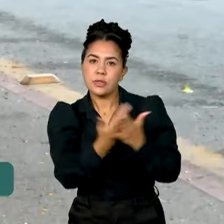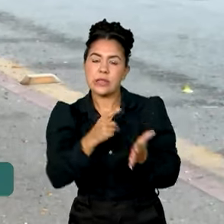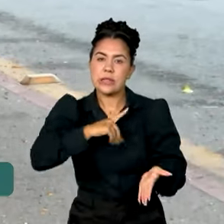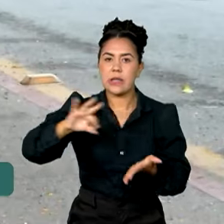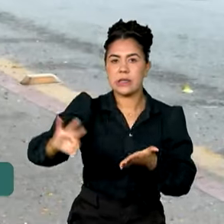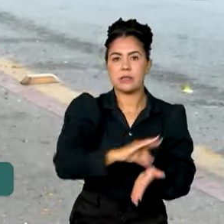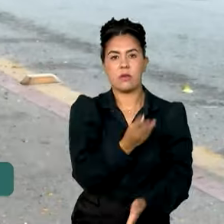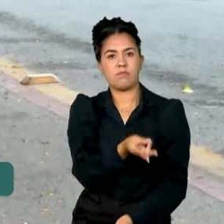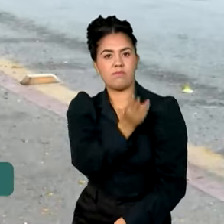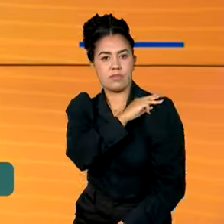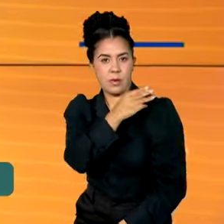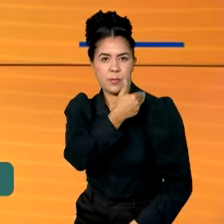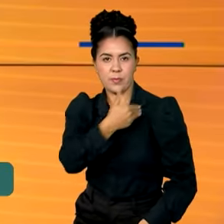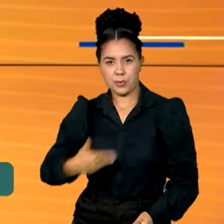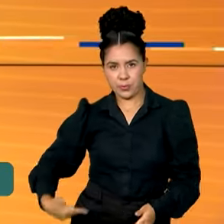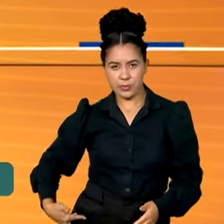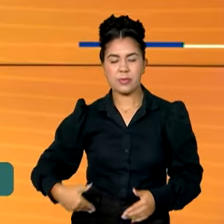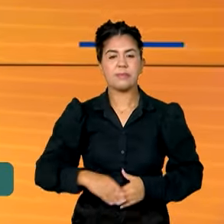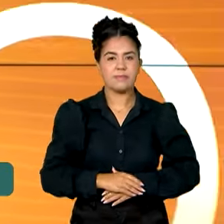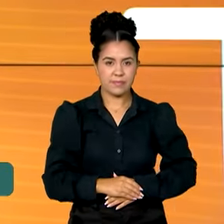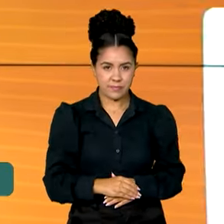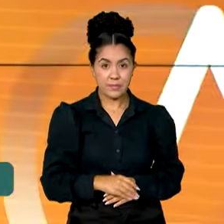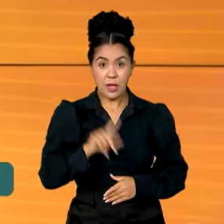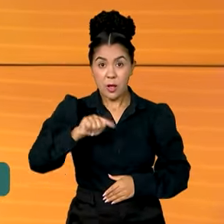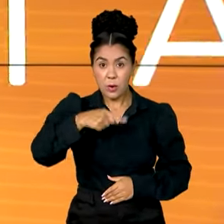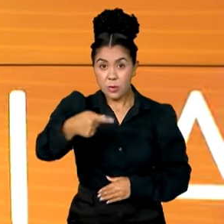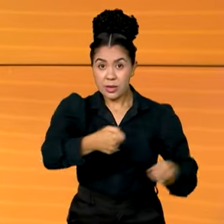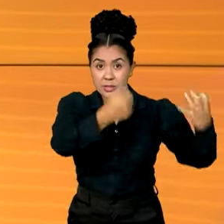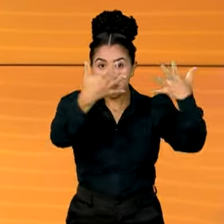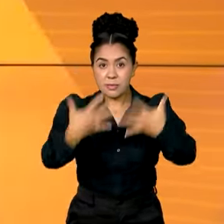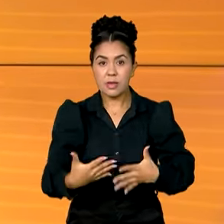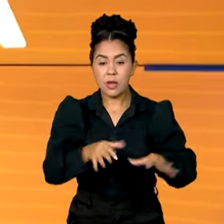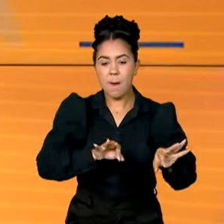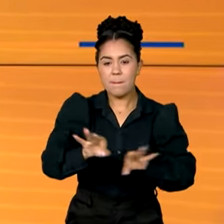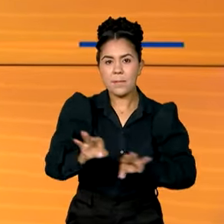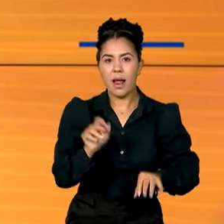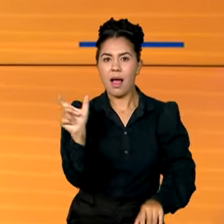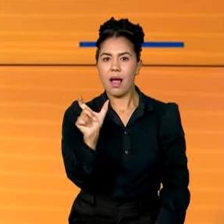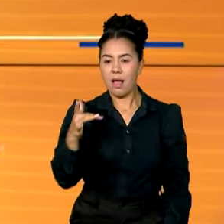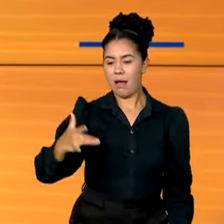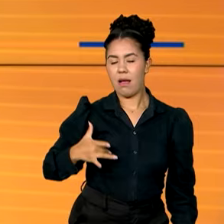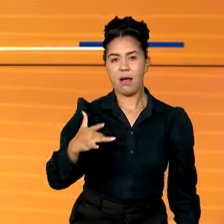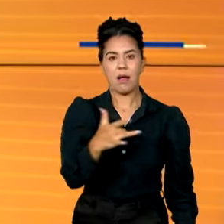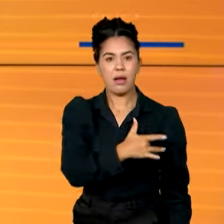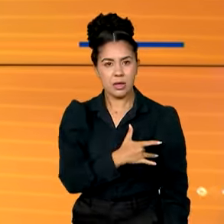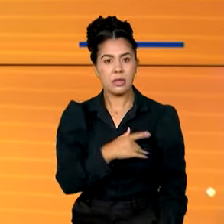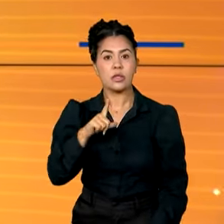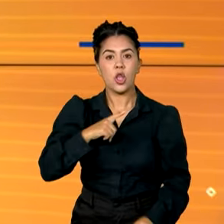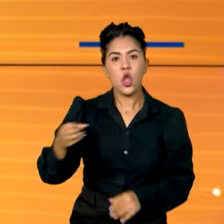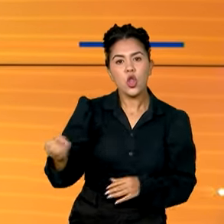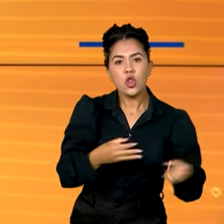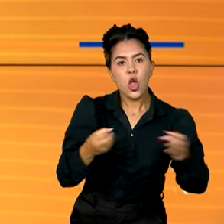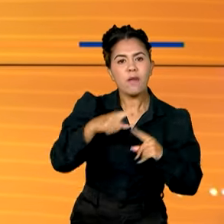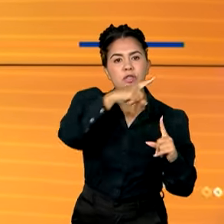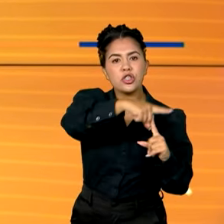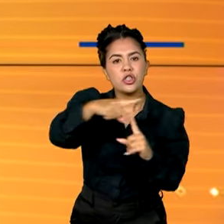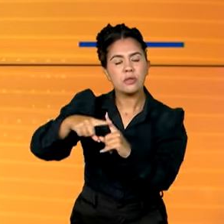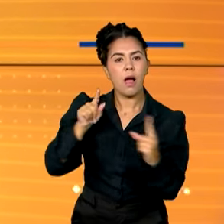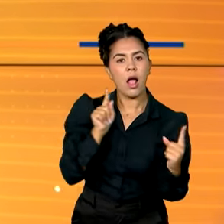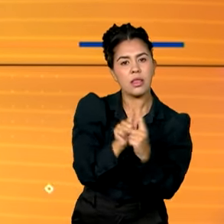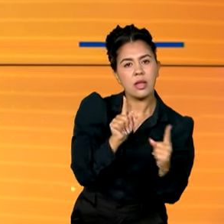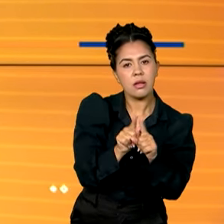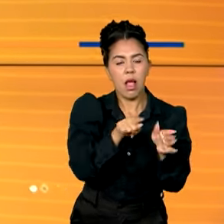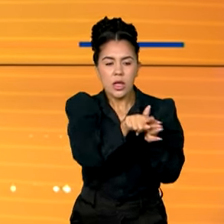ensino médio público. Veja a seguir, planos de saúde passam a atender novos procedimentos para exames,